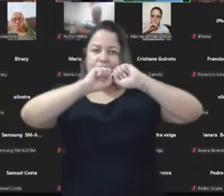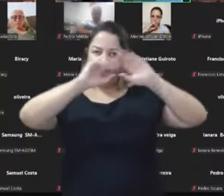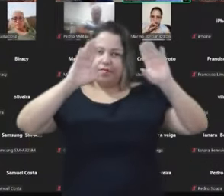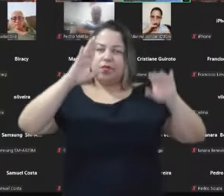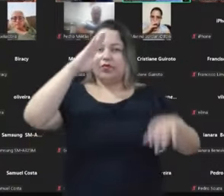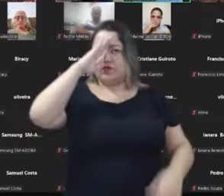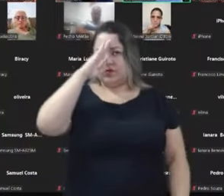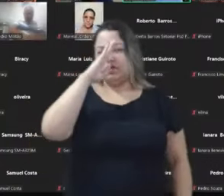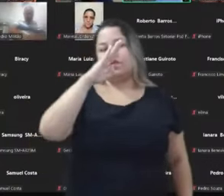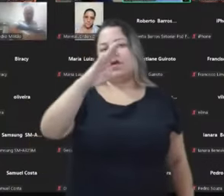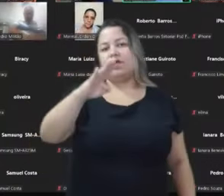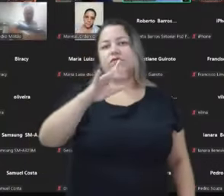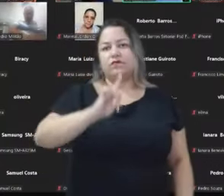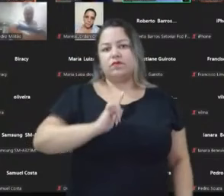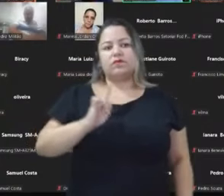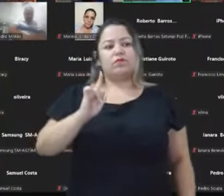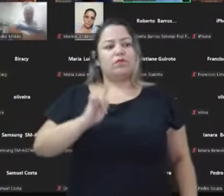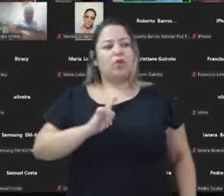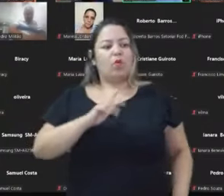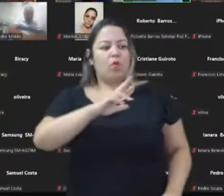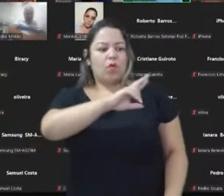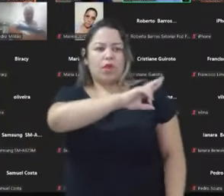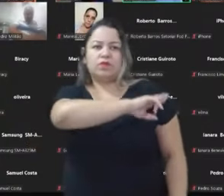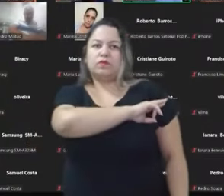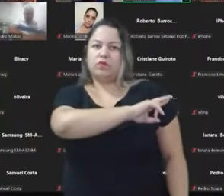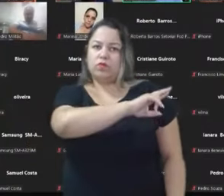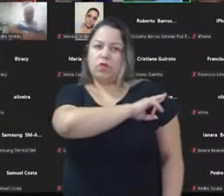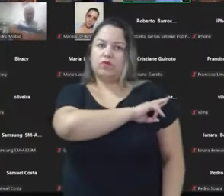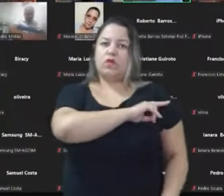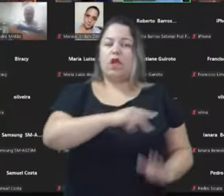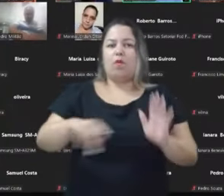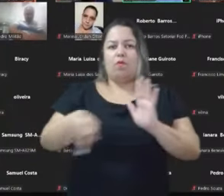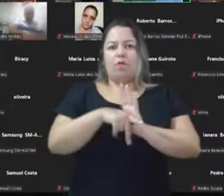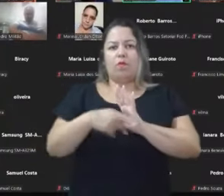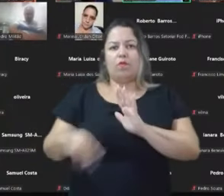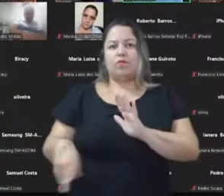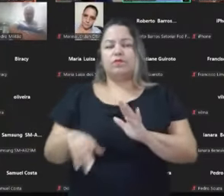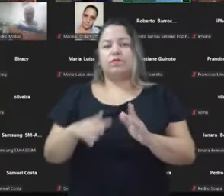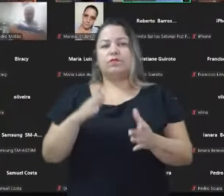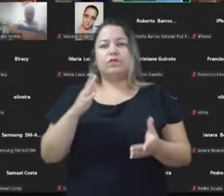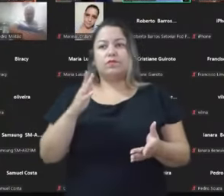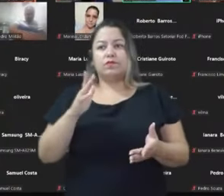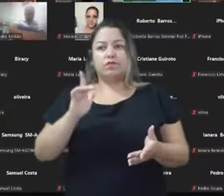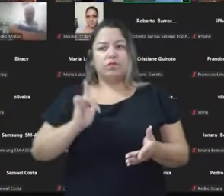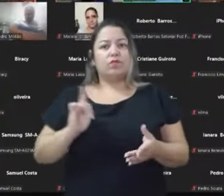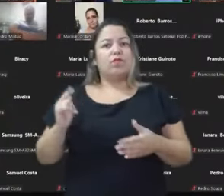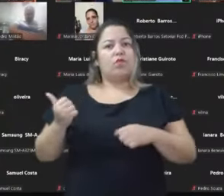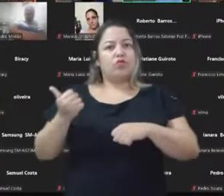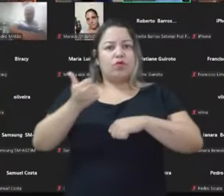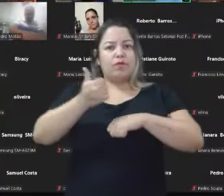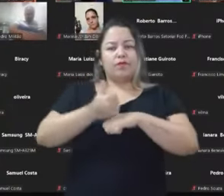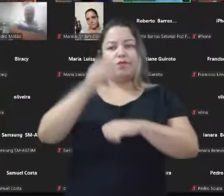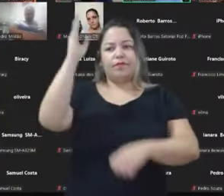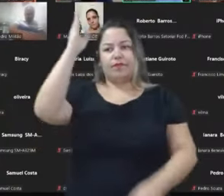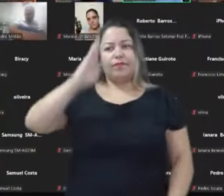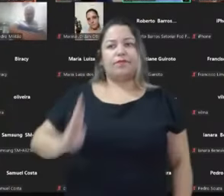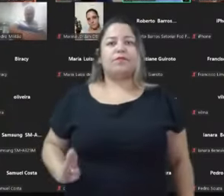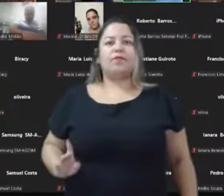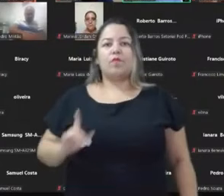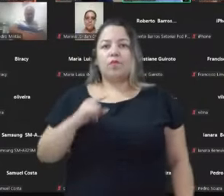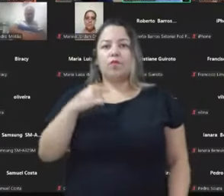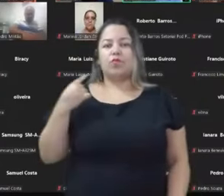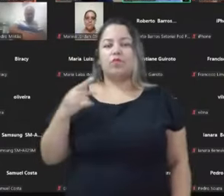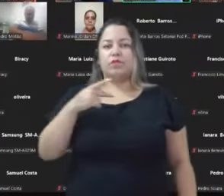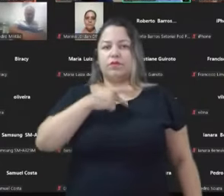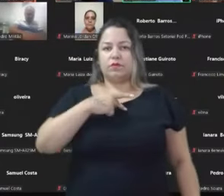Bolsonaro foi o mentor, o autor, o organizador desse processo que eles queriam de golpe no Brasil, inclusive do assassinato do presidente,